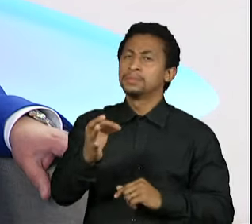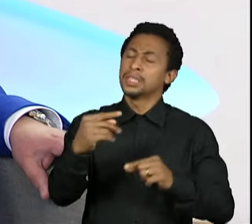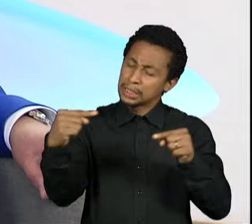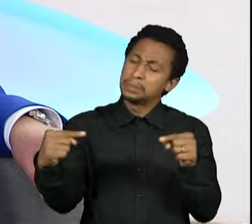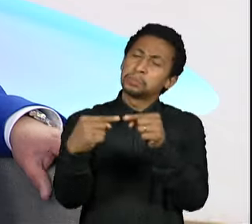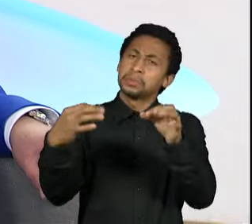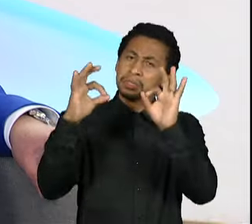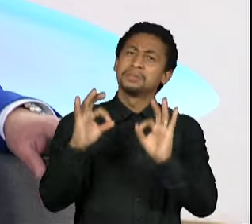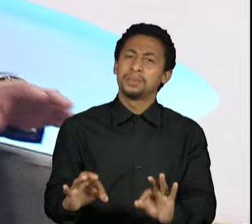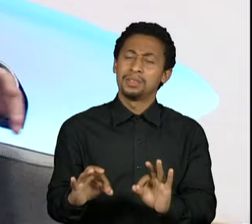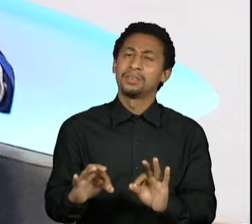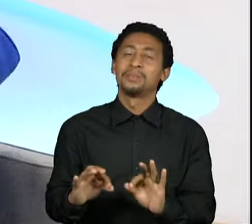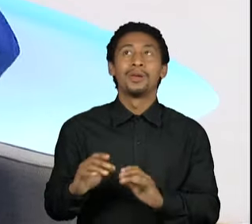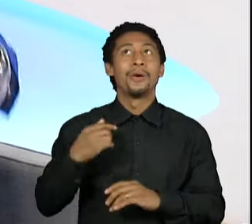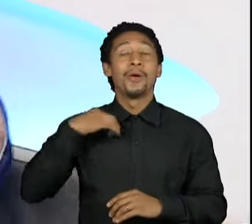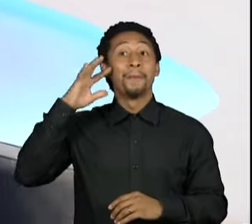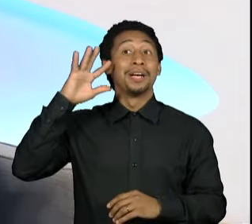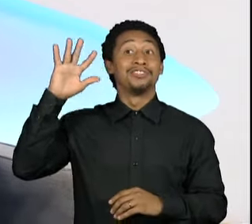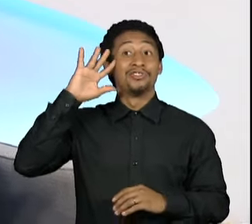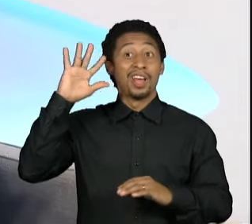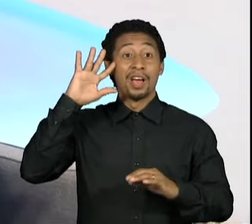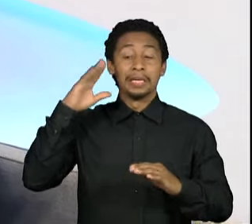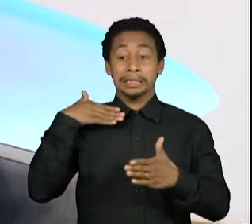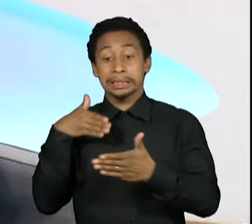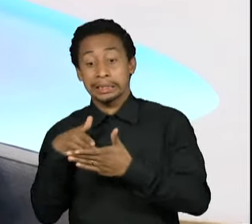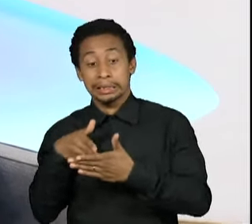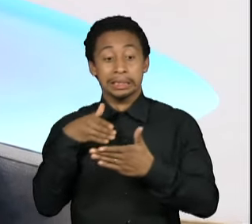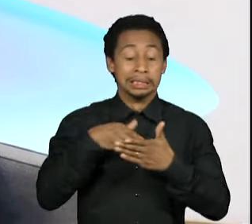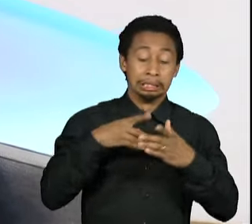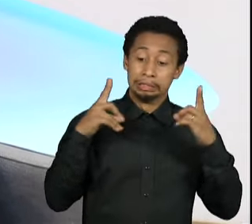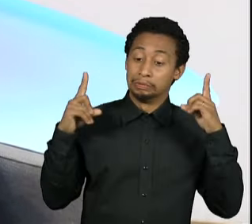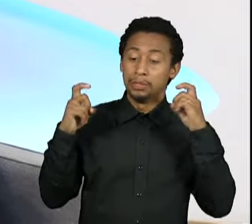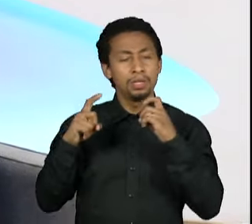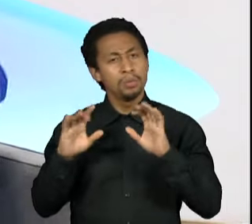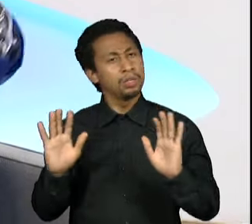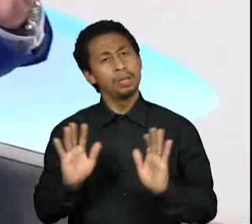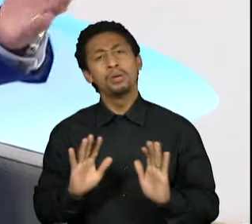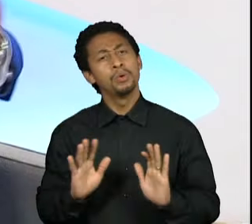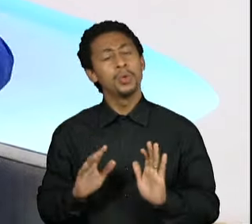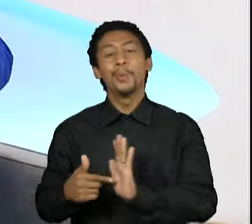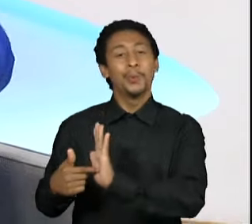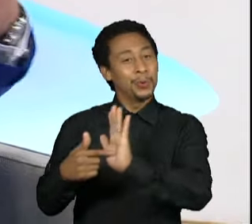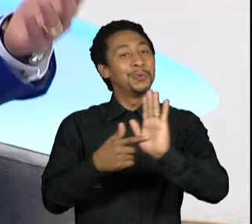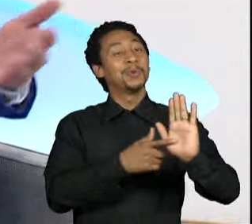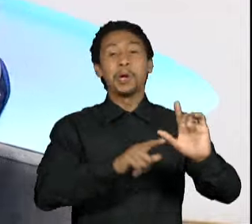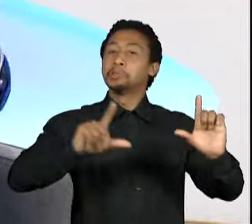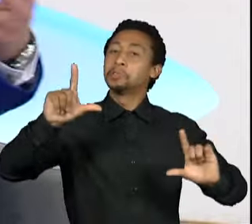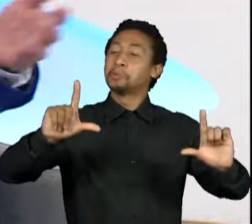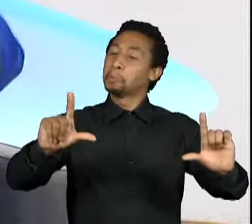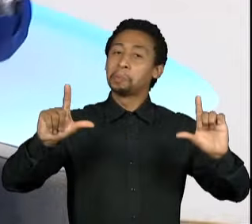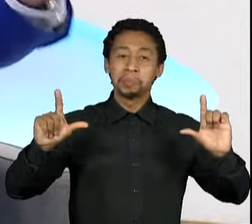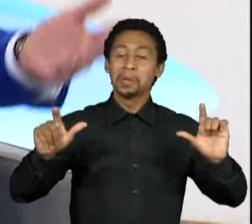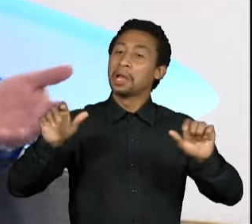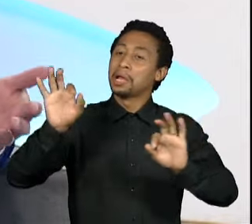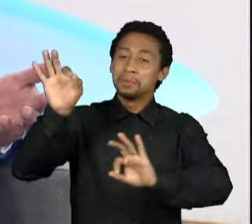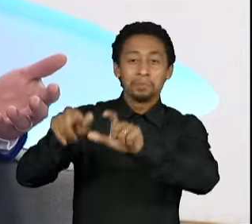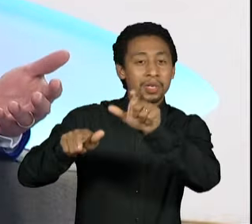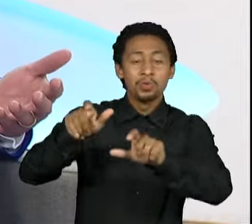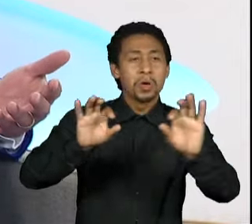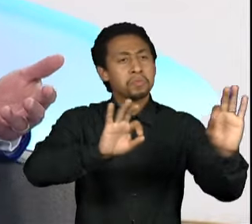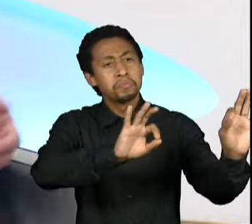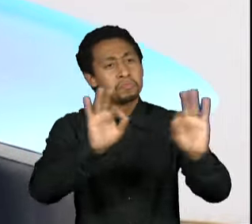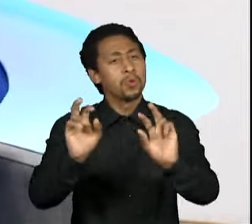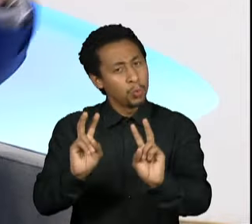acho que, eu imagino que vai ser muito mais difícil, o público não comparou,